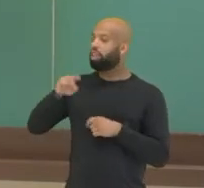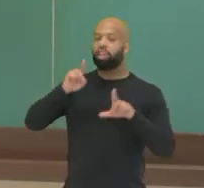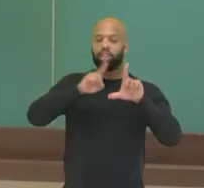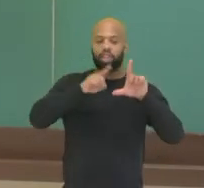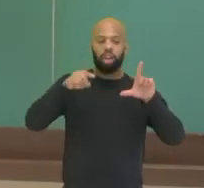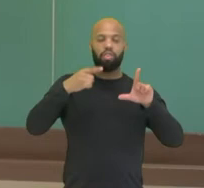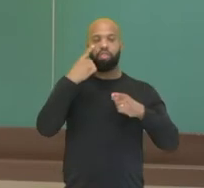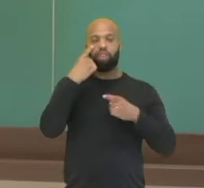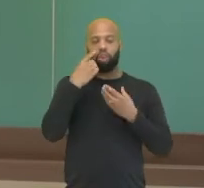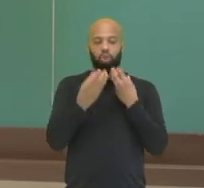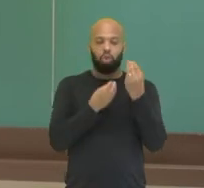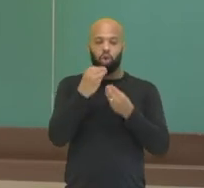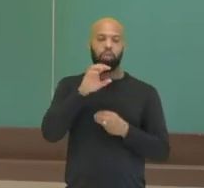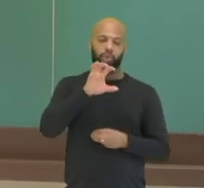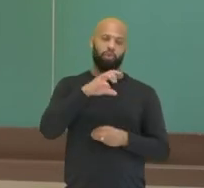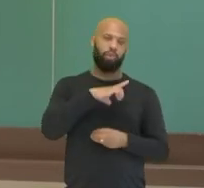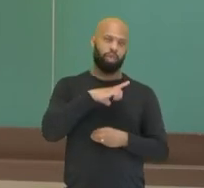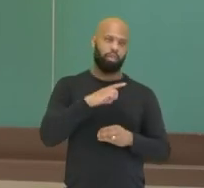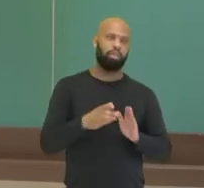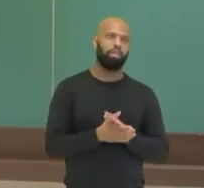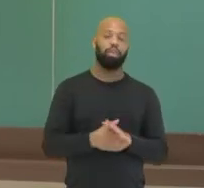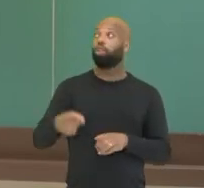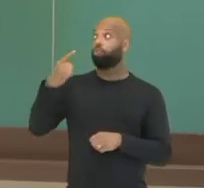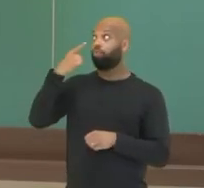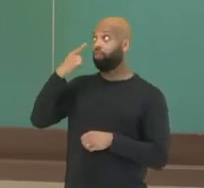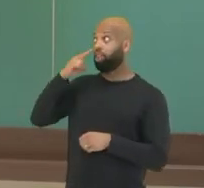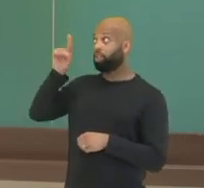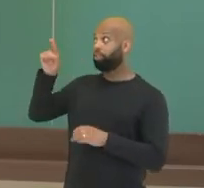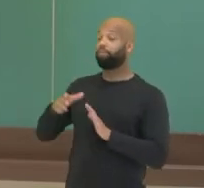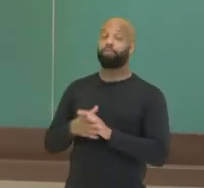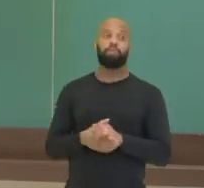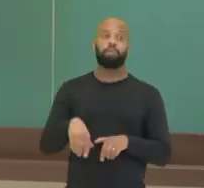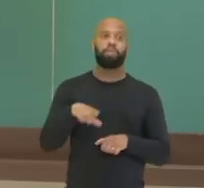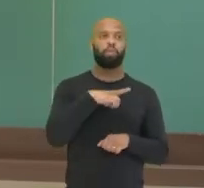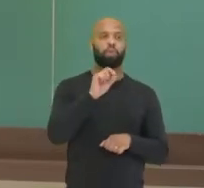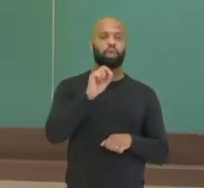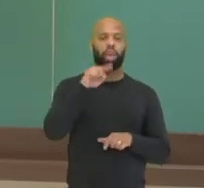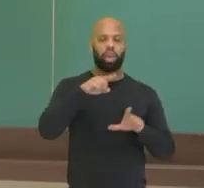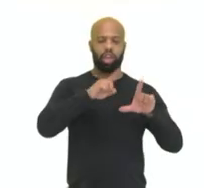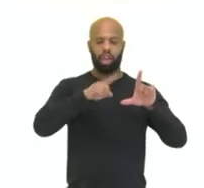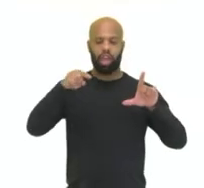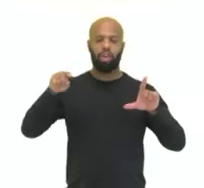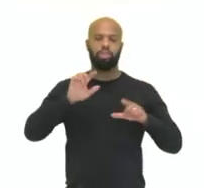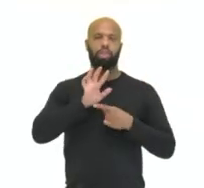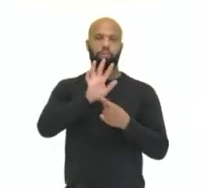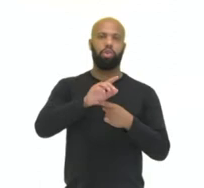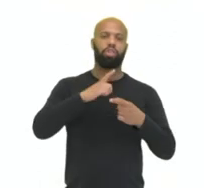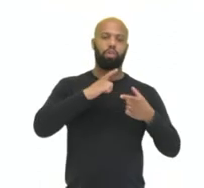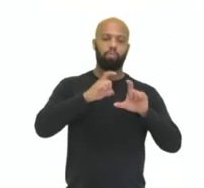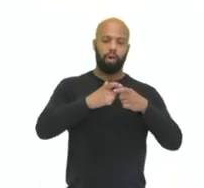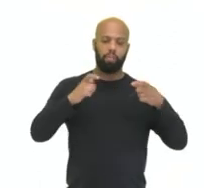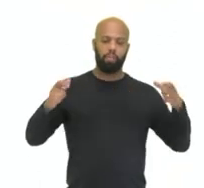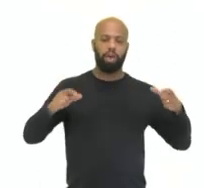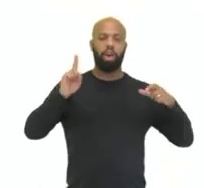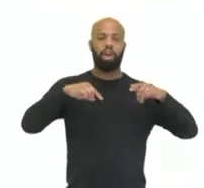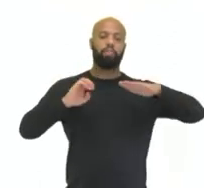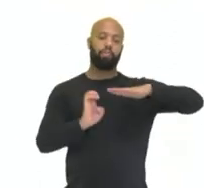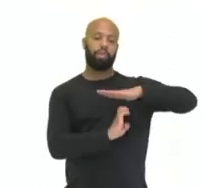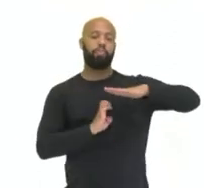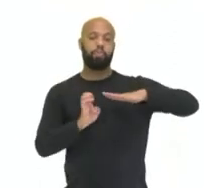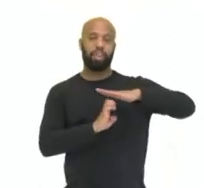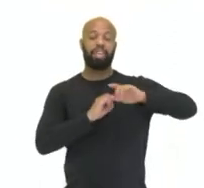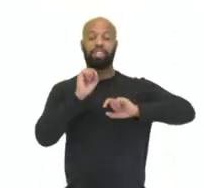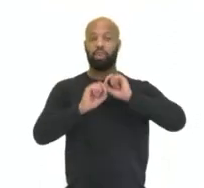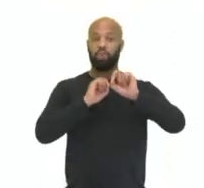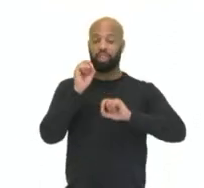isso se apresenta para nós. Então nós temos aqui um gráfico que apresenta o crescimento de empresas de entrega de